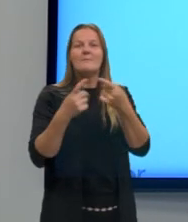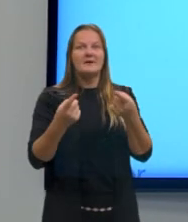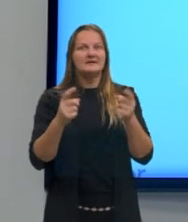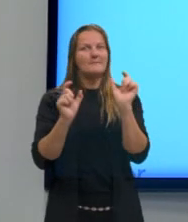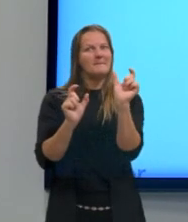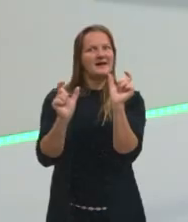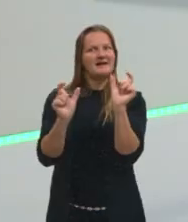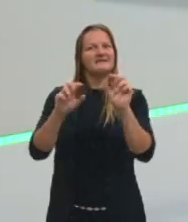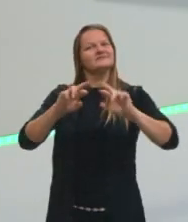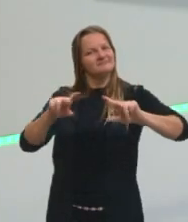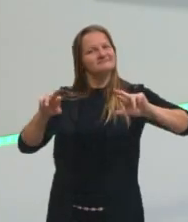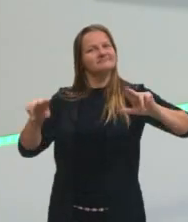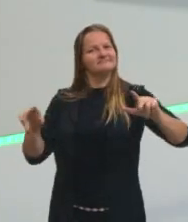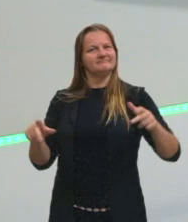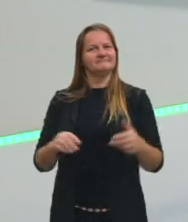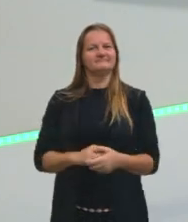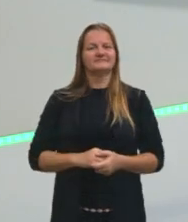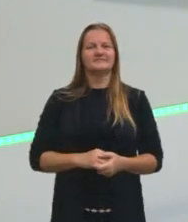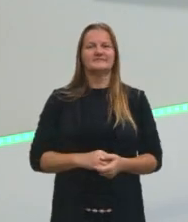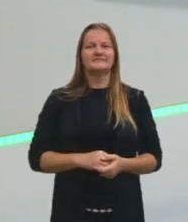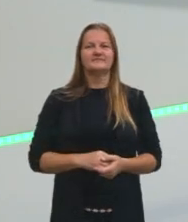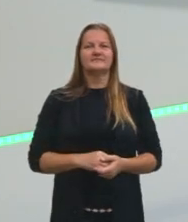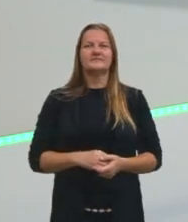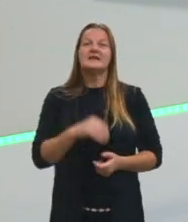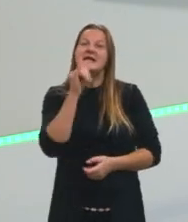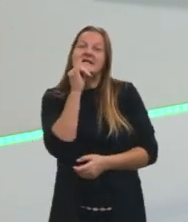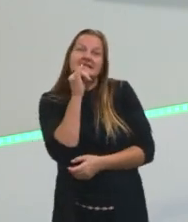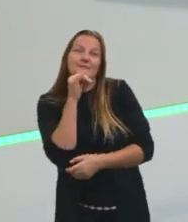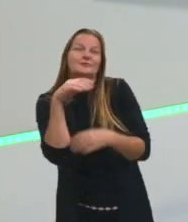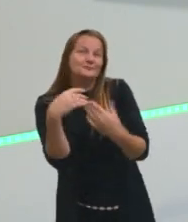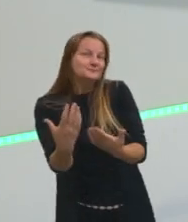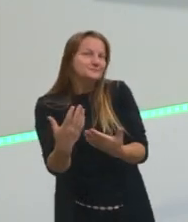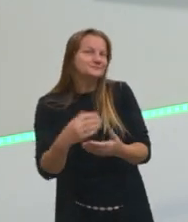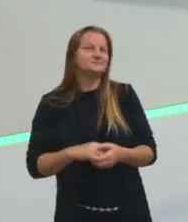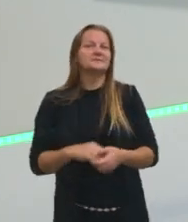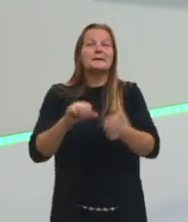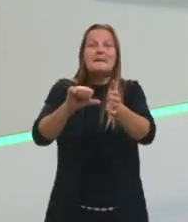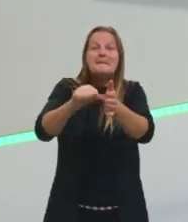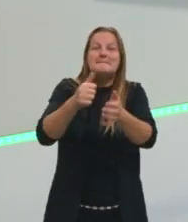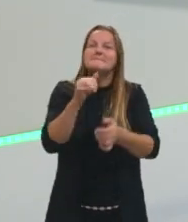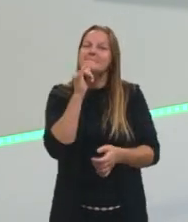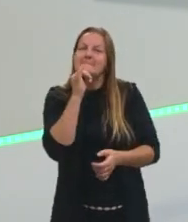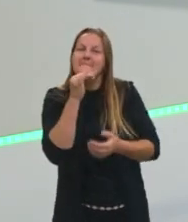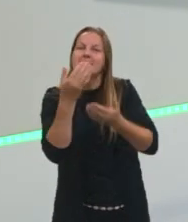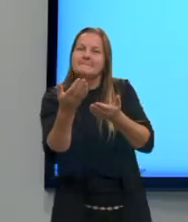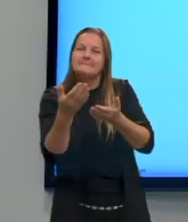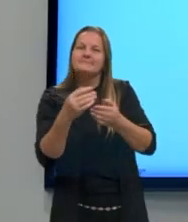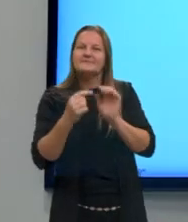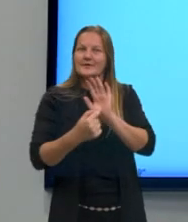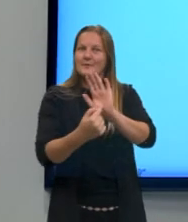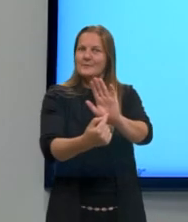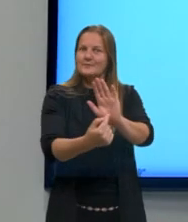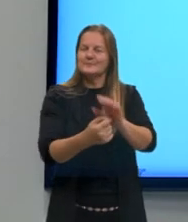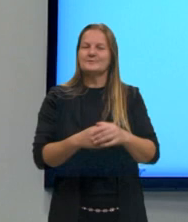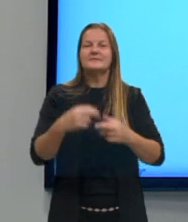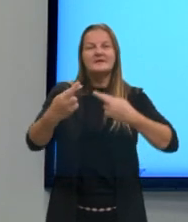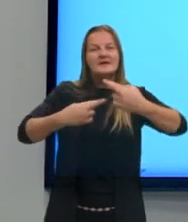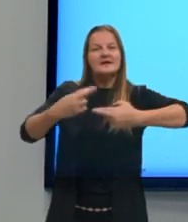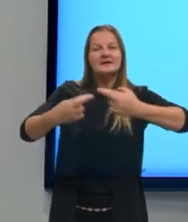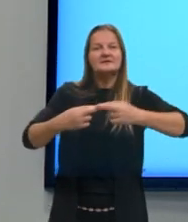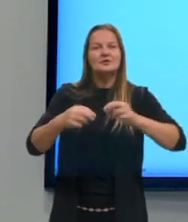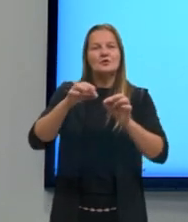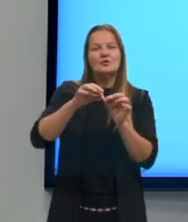diferentes para a mesma coisa. Vamos olhar ali dois exemplos. O primeiro exemplo que eu trago para vocês tem relação com a